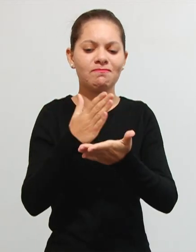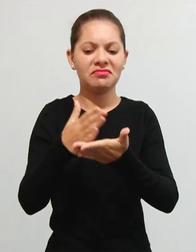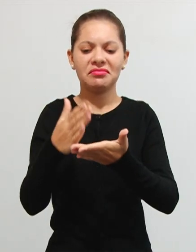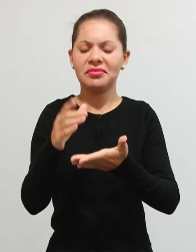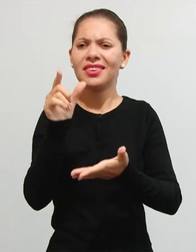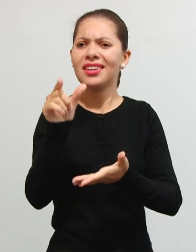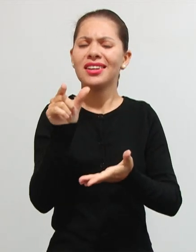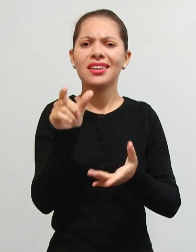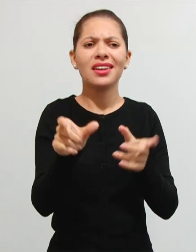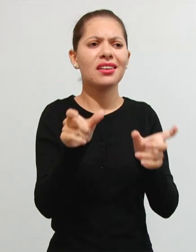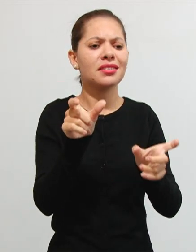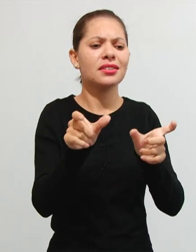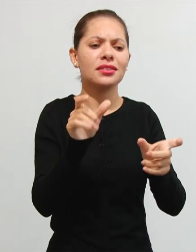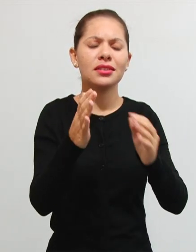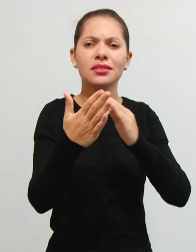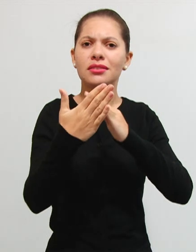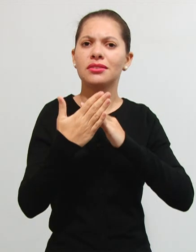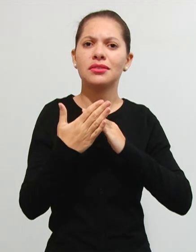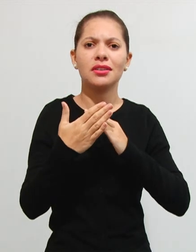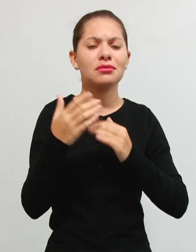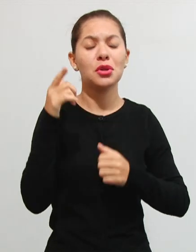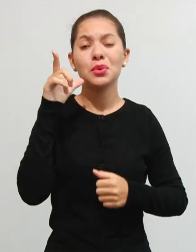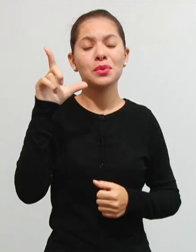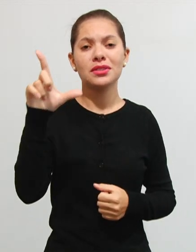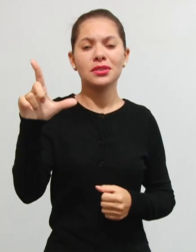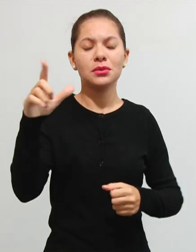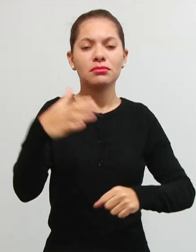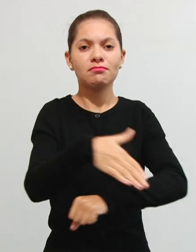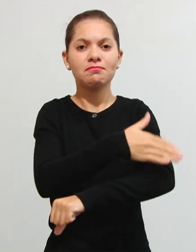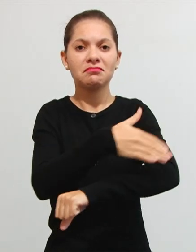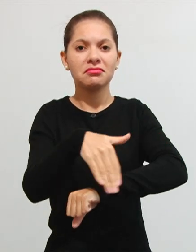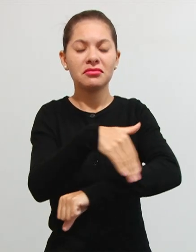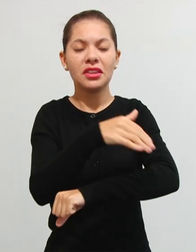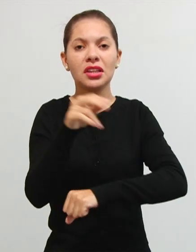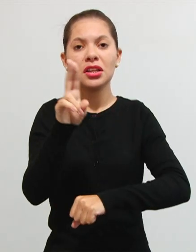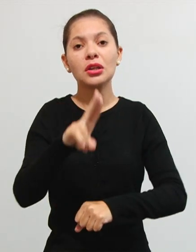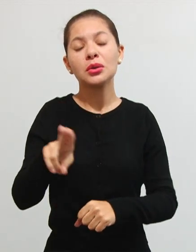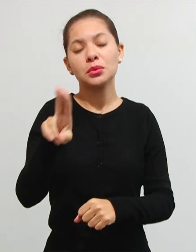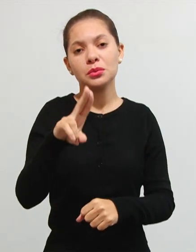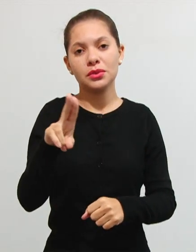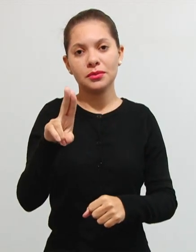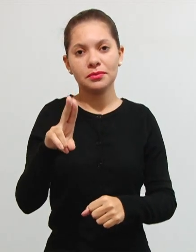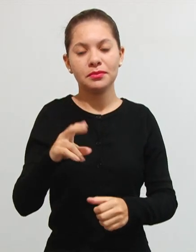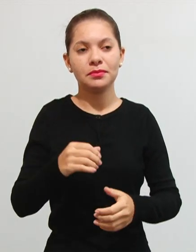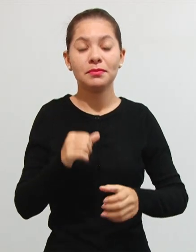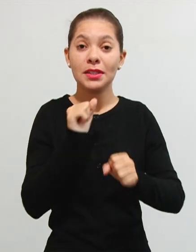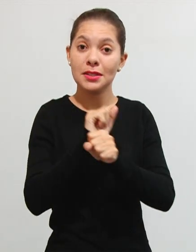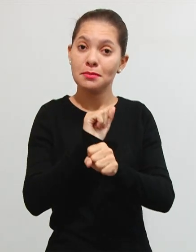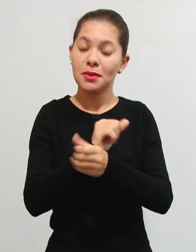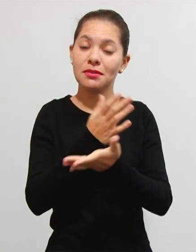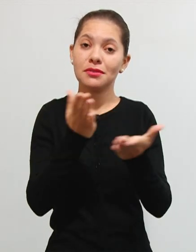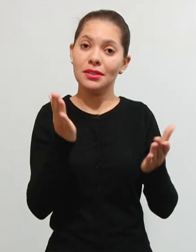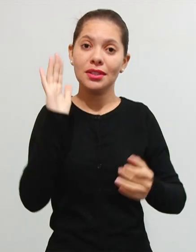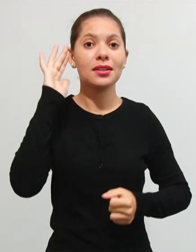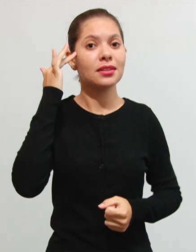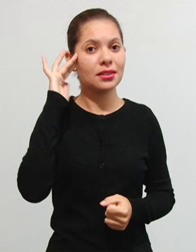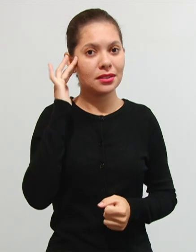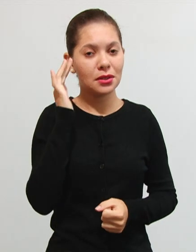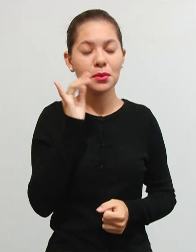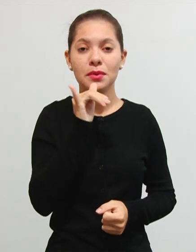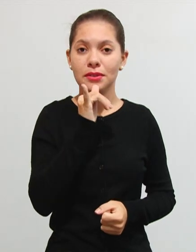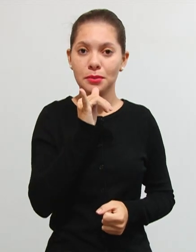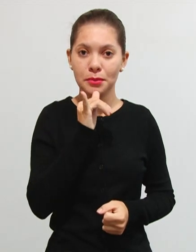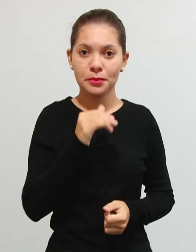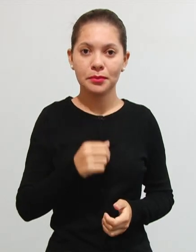beneficiado ou não. Ali, quem utilizou a via pública vai estar sendo beneficiado. Espero que você tenha entendido o exemplo.